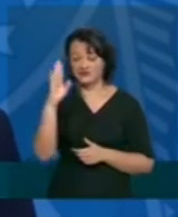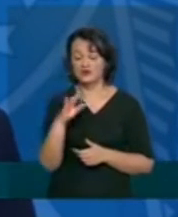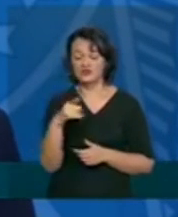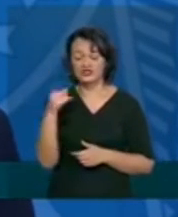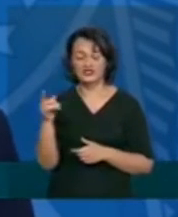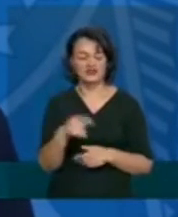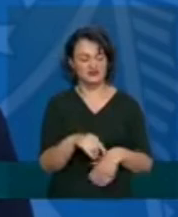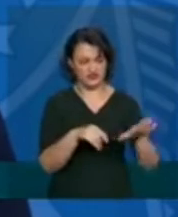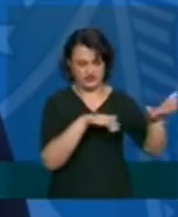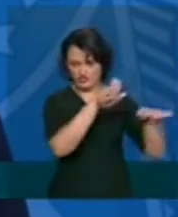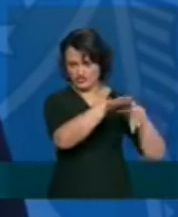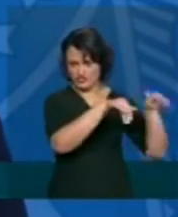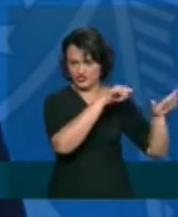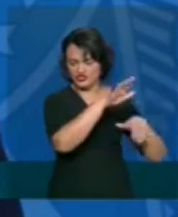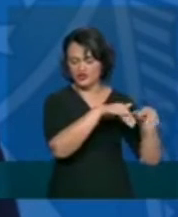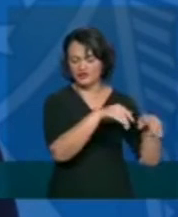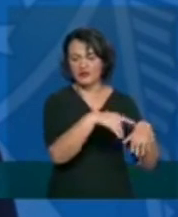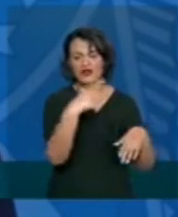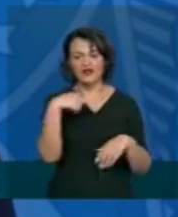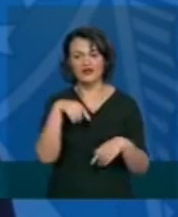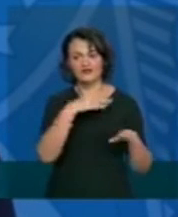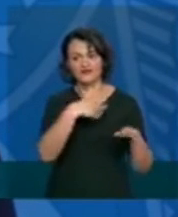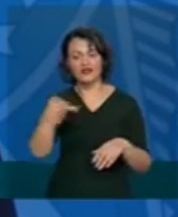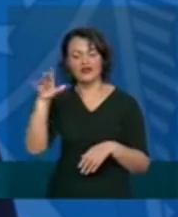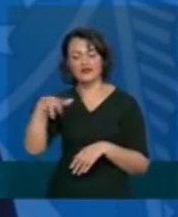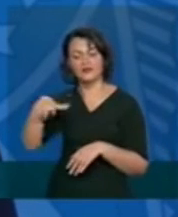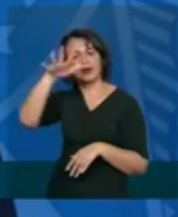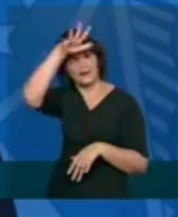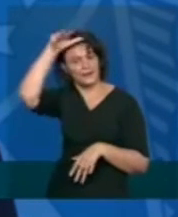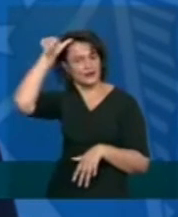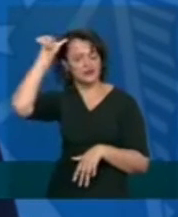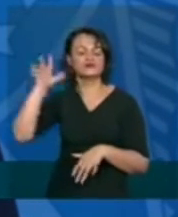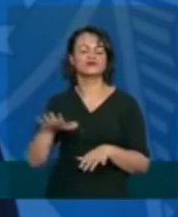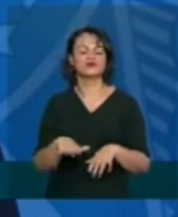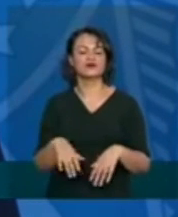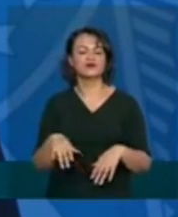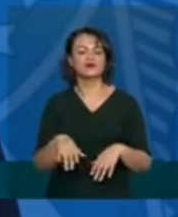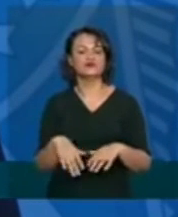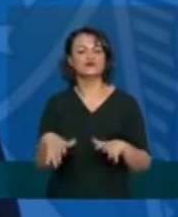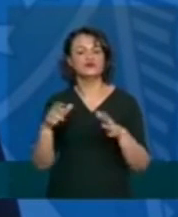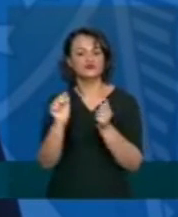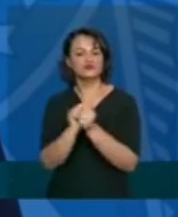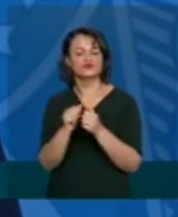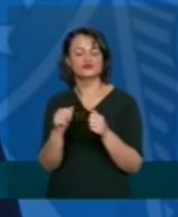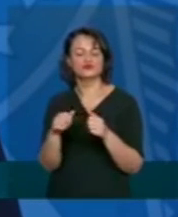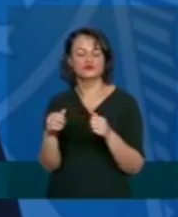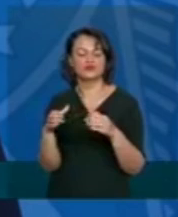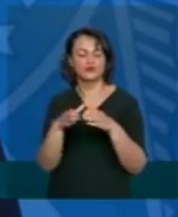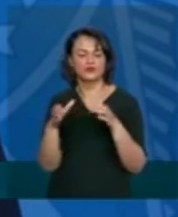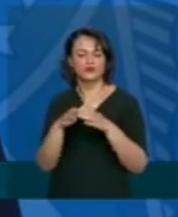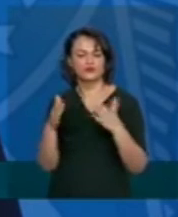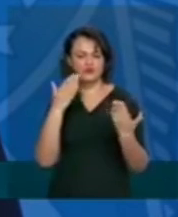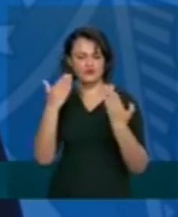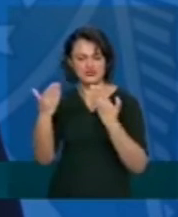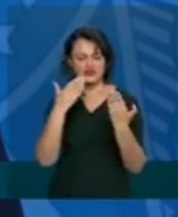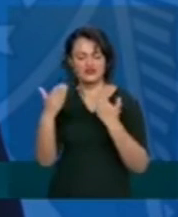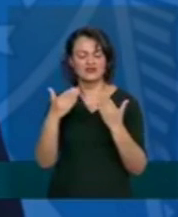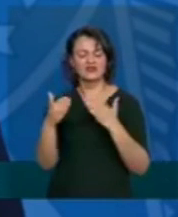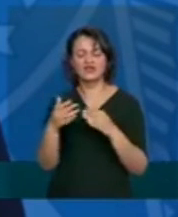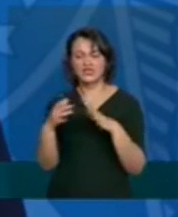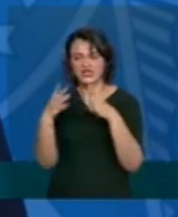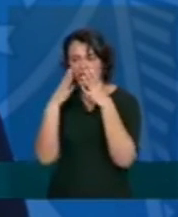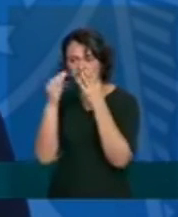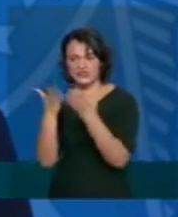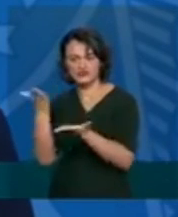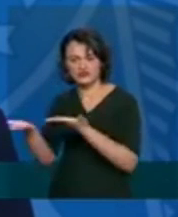são recrutados em Manaus nós temos em parceria com a Associação Brasileira de Psiquiatria atendimento a todos